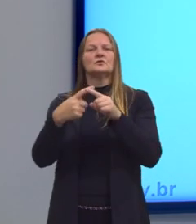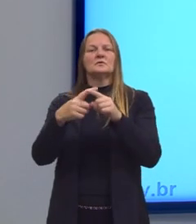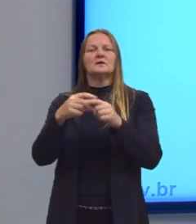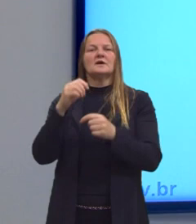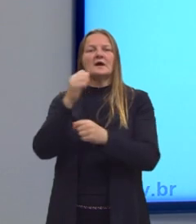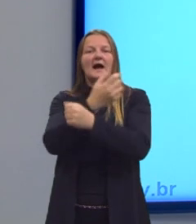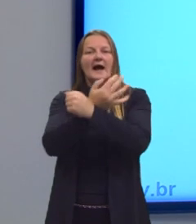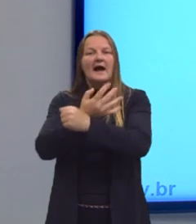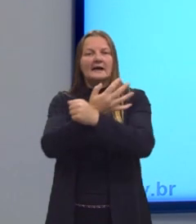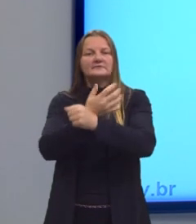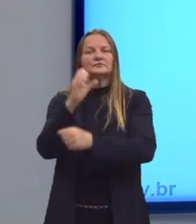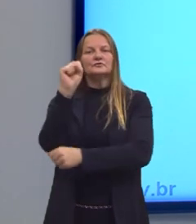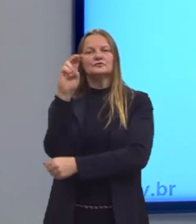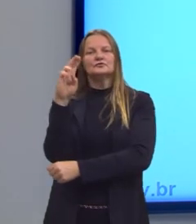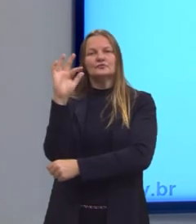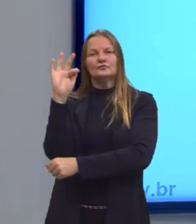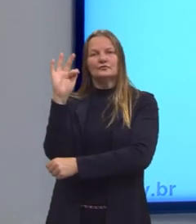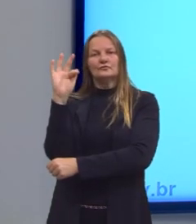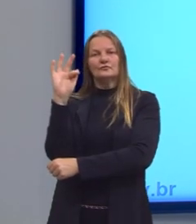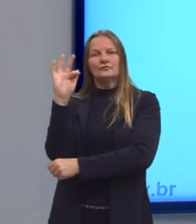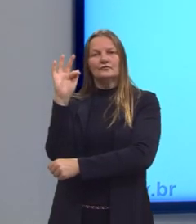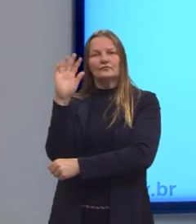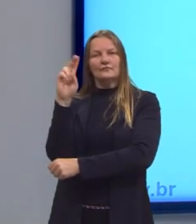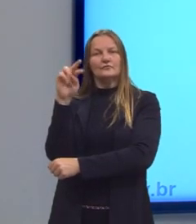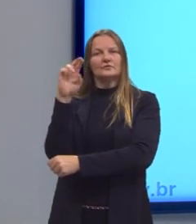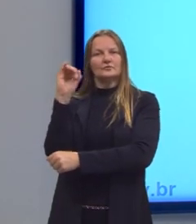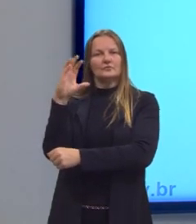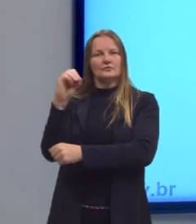sulfúrico, diversos exemplos.